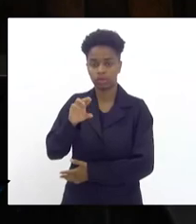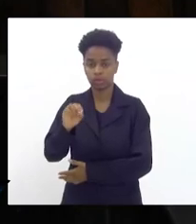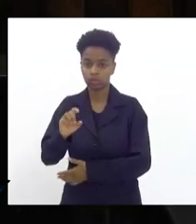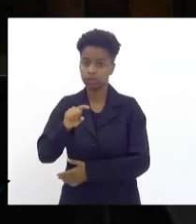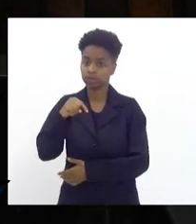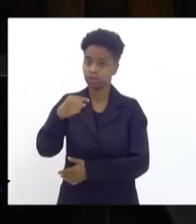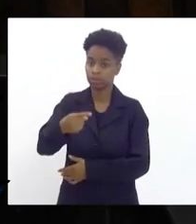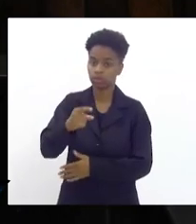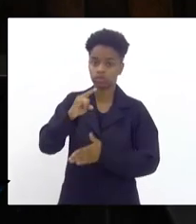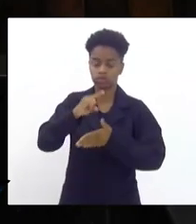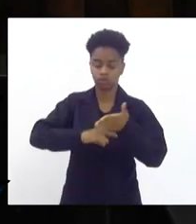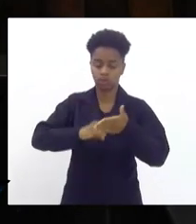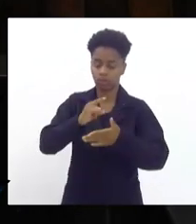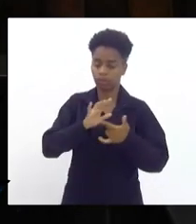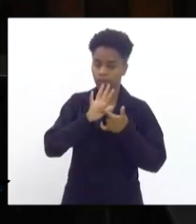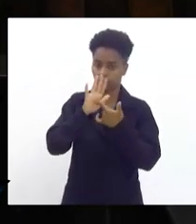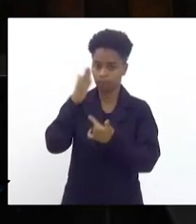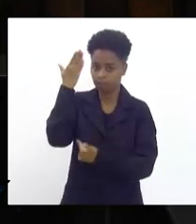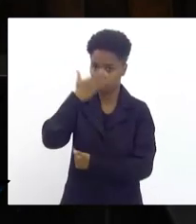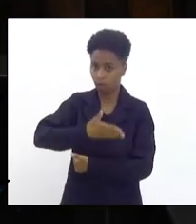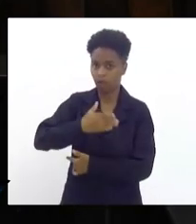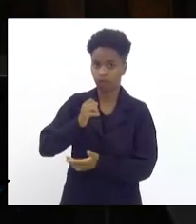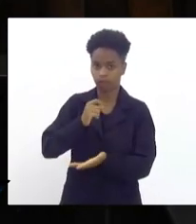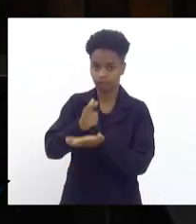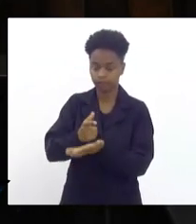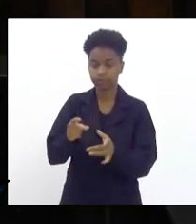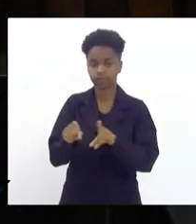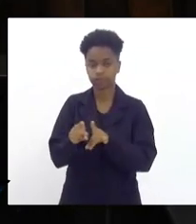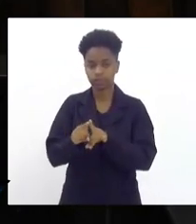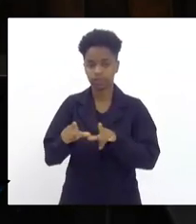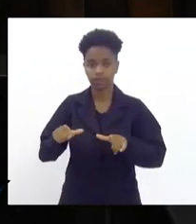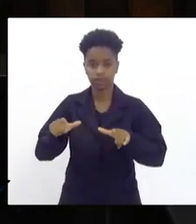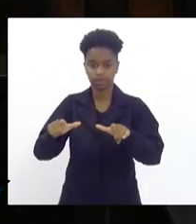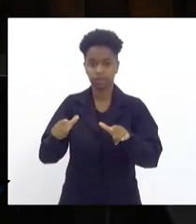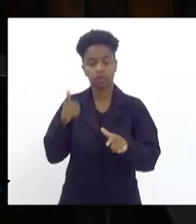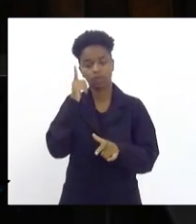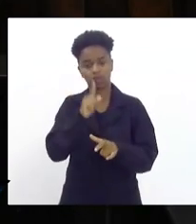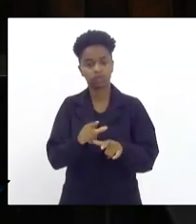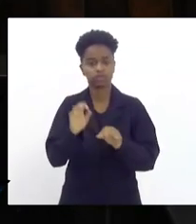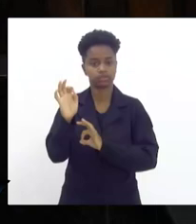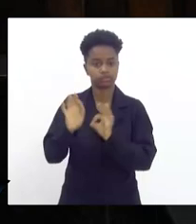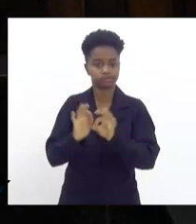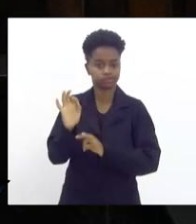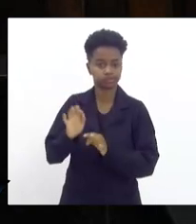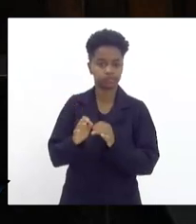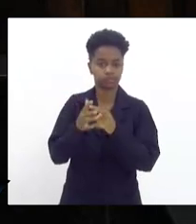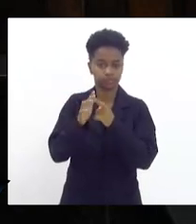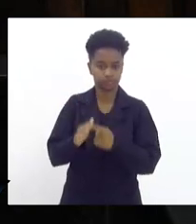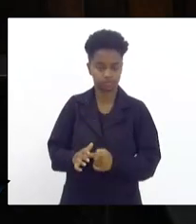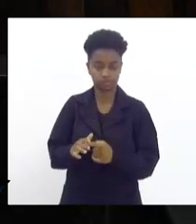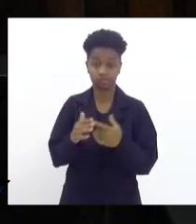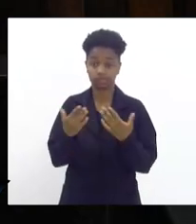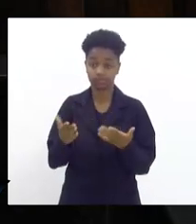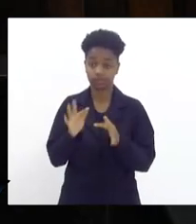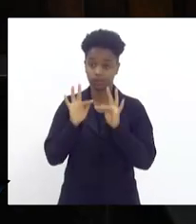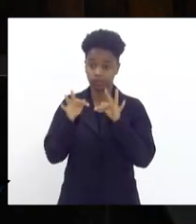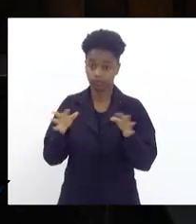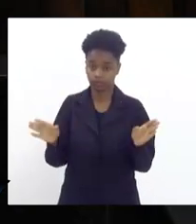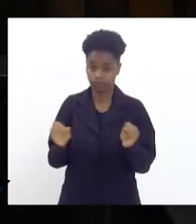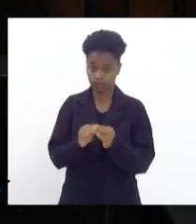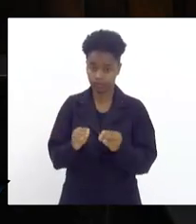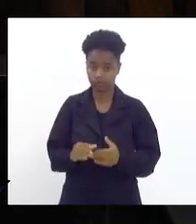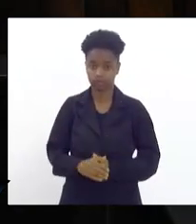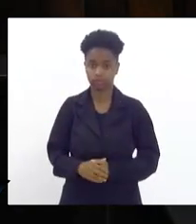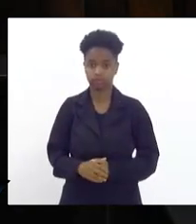nota fiscal também o certificado para que possa ser instalado o serviço de hidrômetro e para finalizar